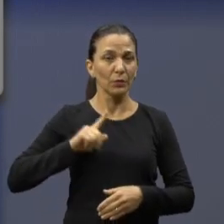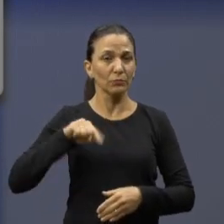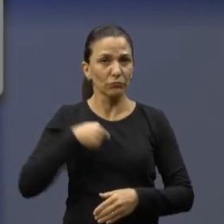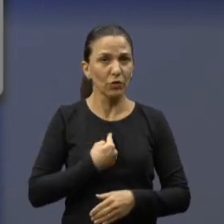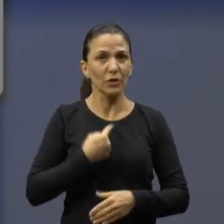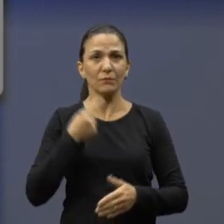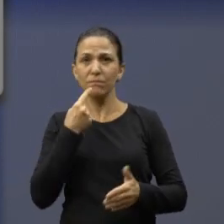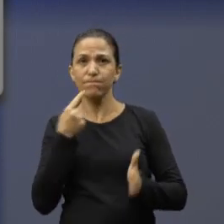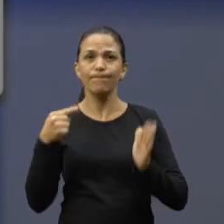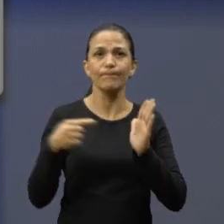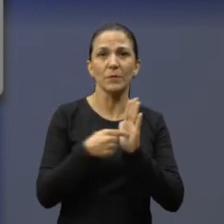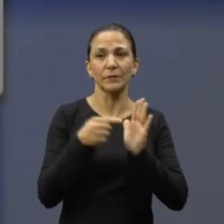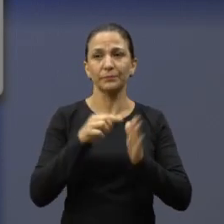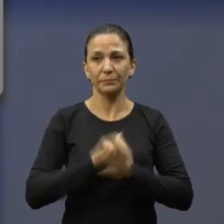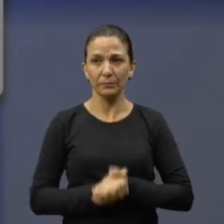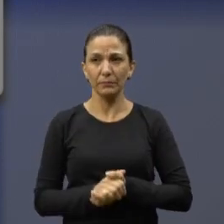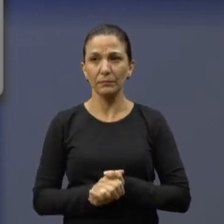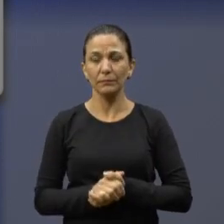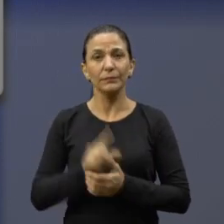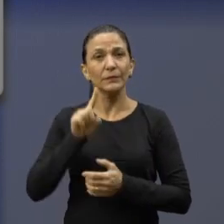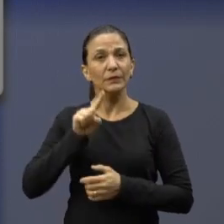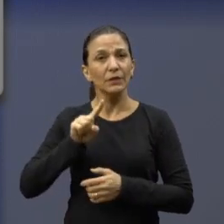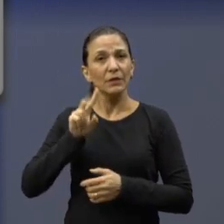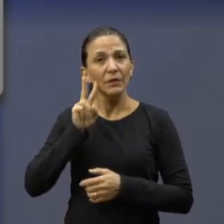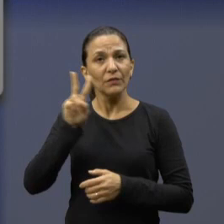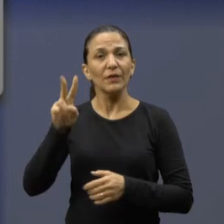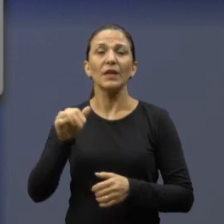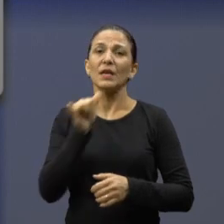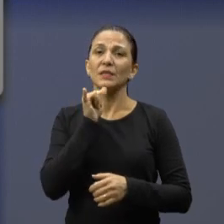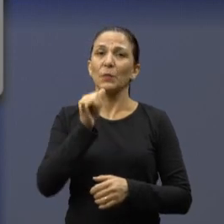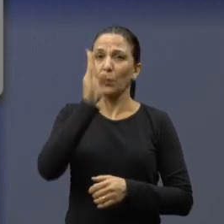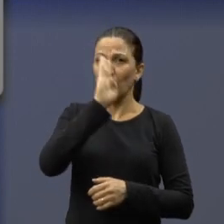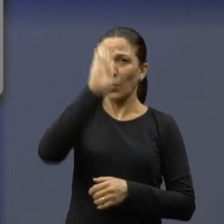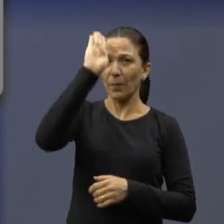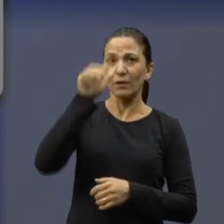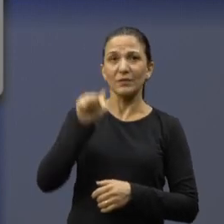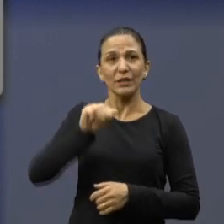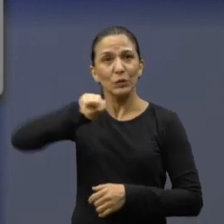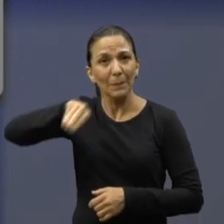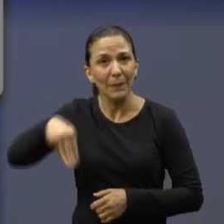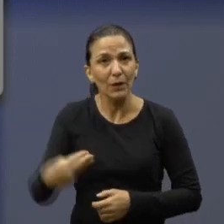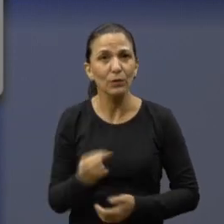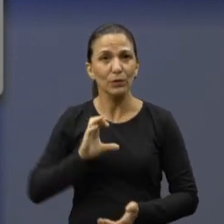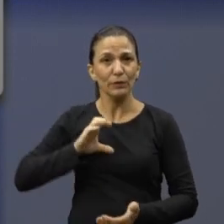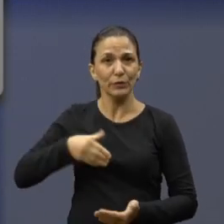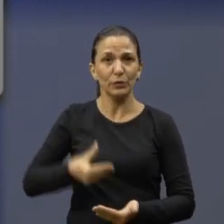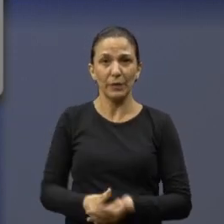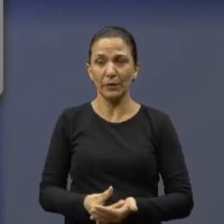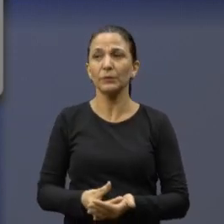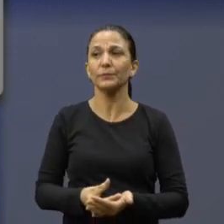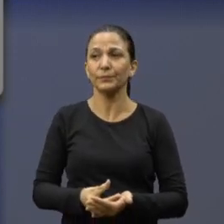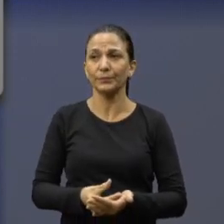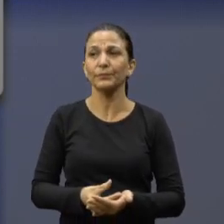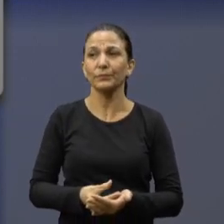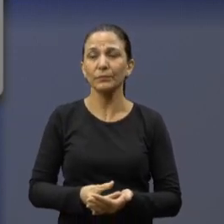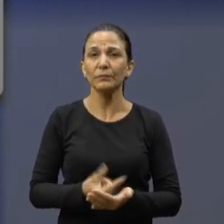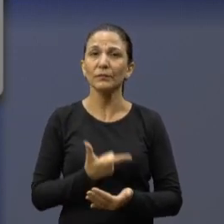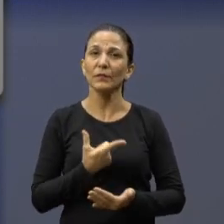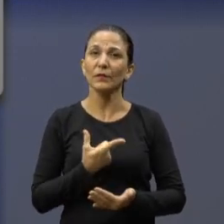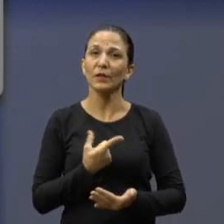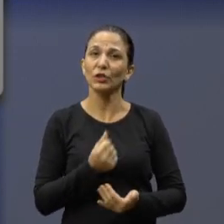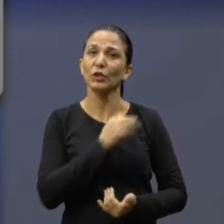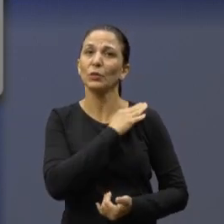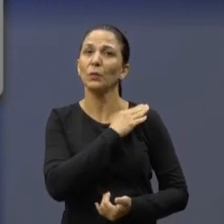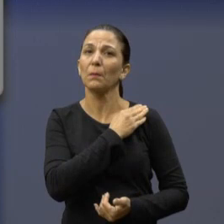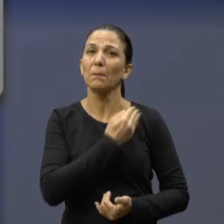Veja como exemplo o do Corpo de Bombeiro. Foram gastos 7 milhões de dinheiro público